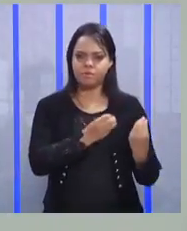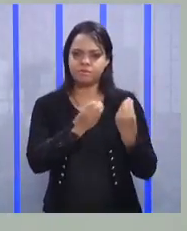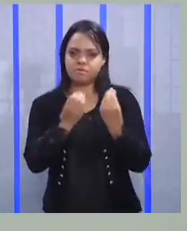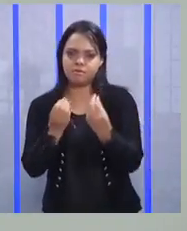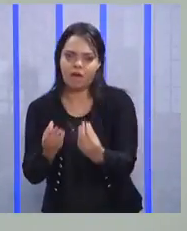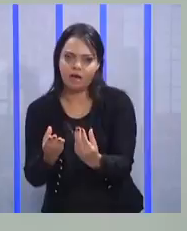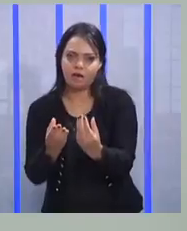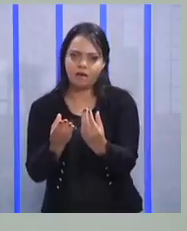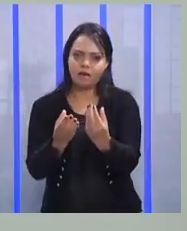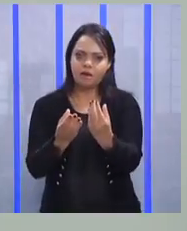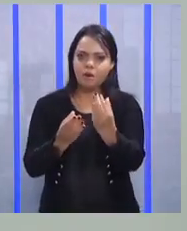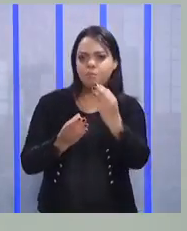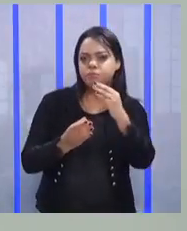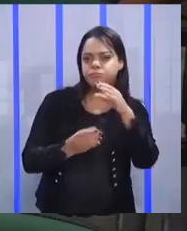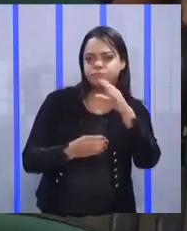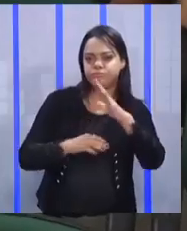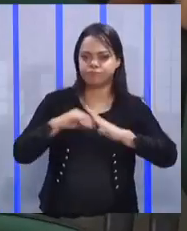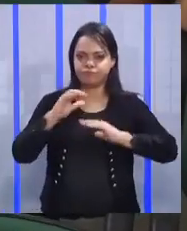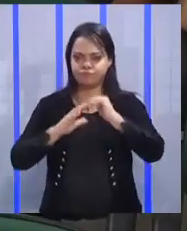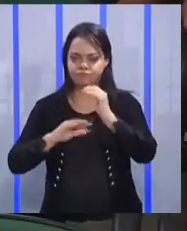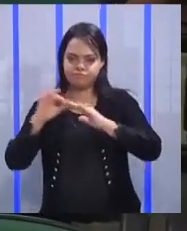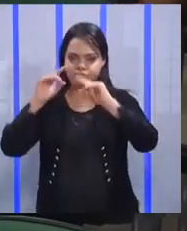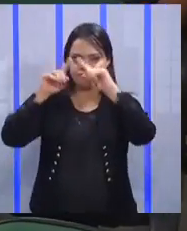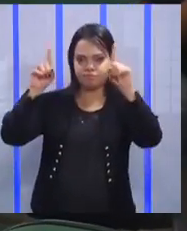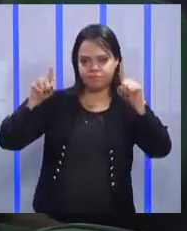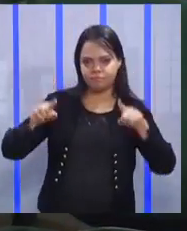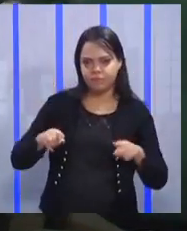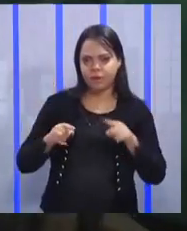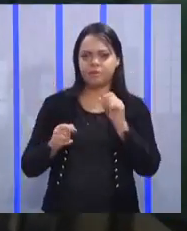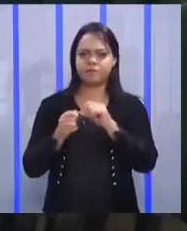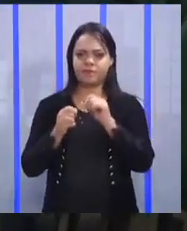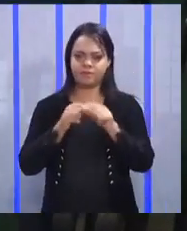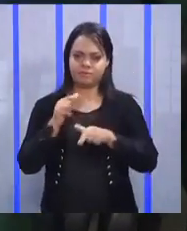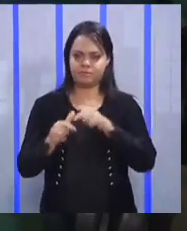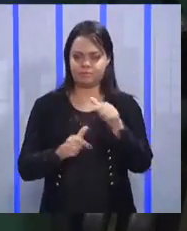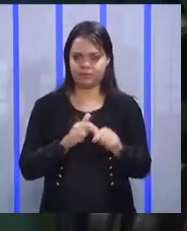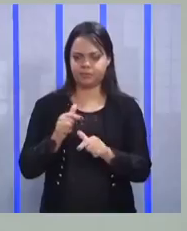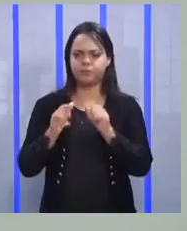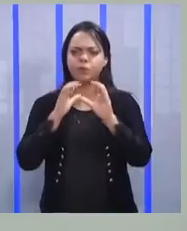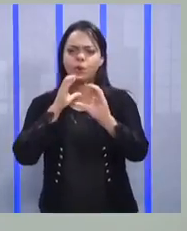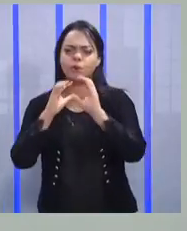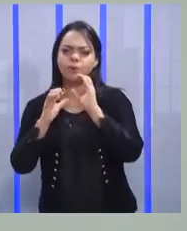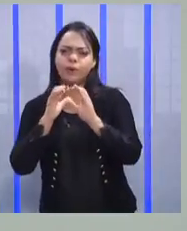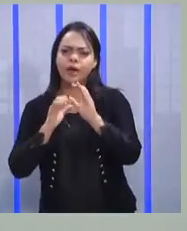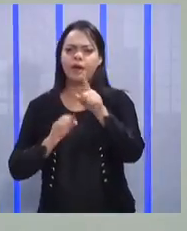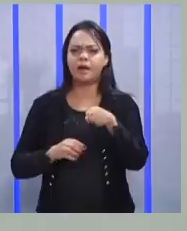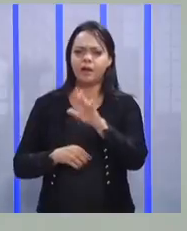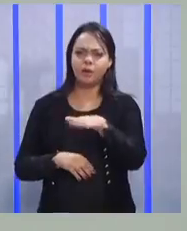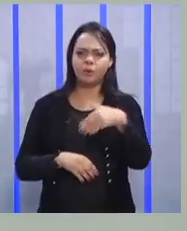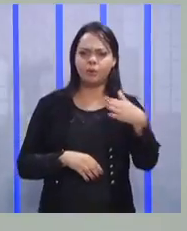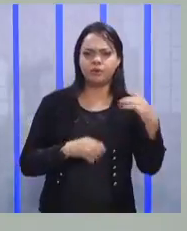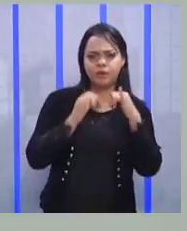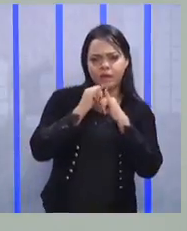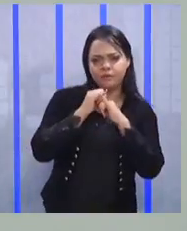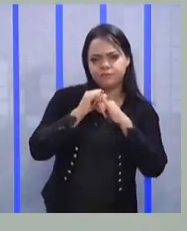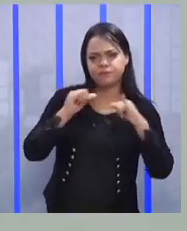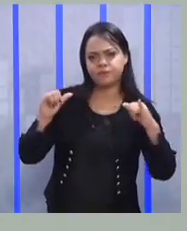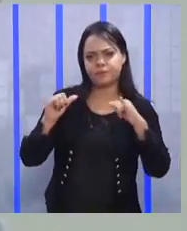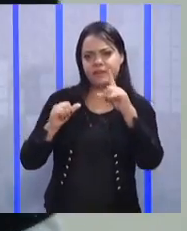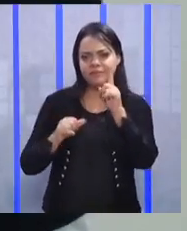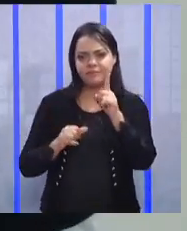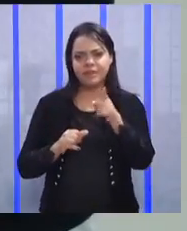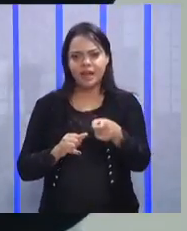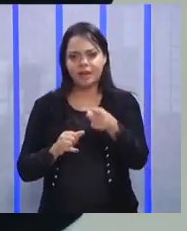para o colaborador, para que ele cumpra as suas funções. Comunicação é quando essa informação, ela é